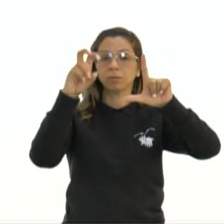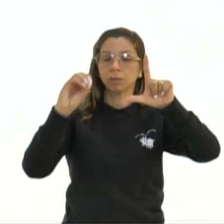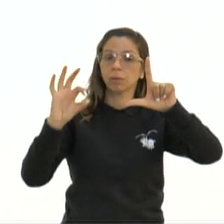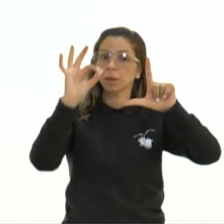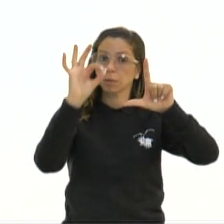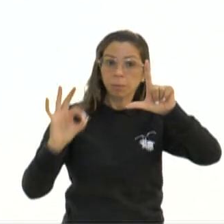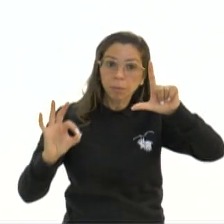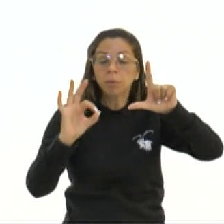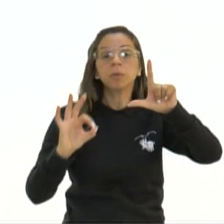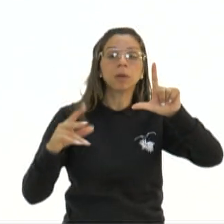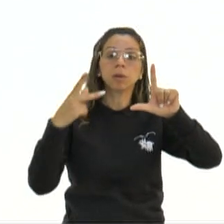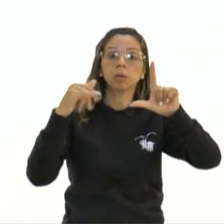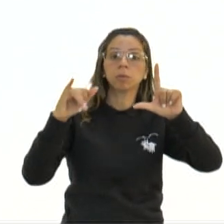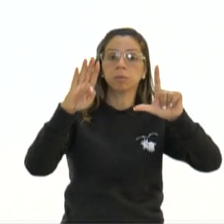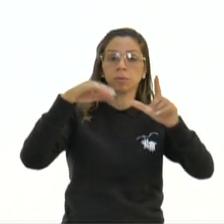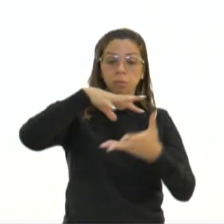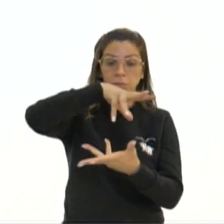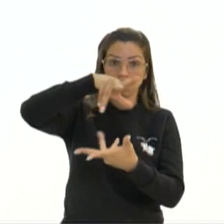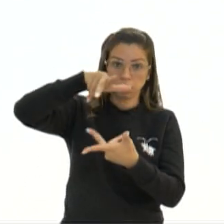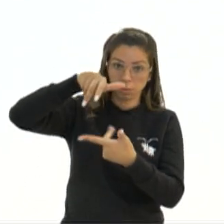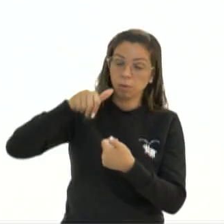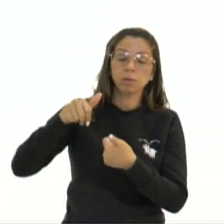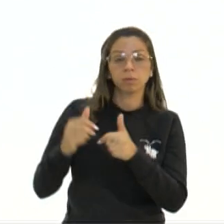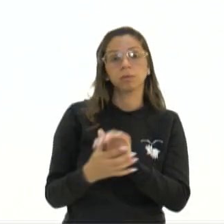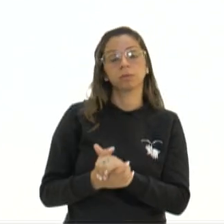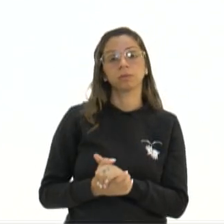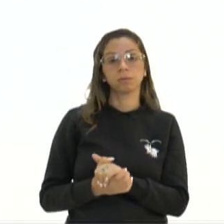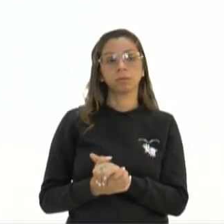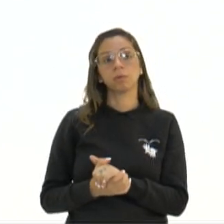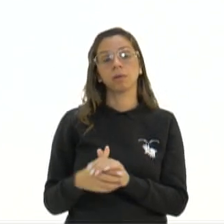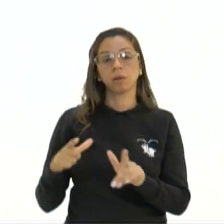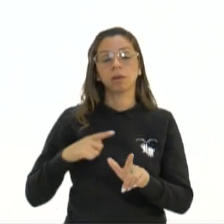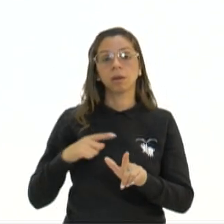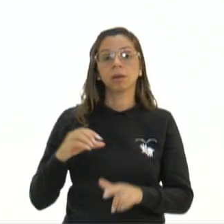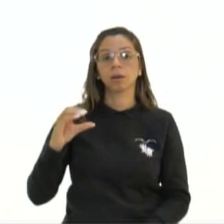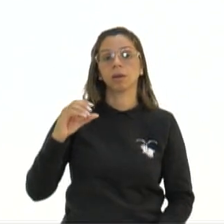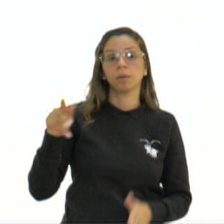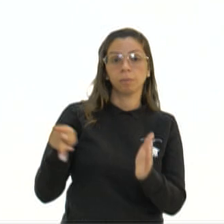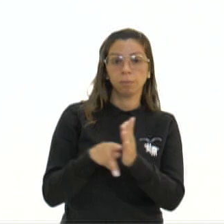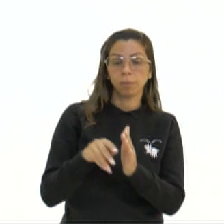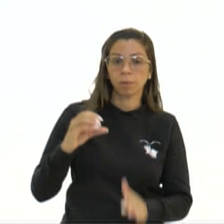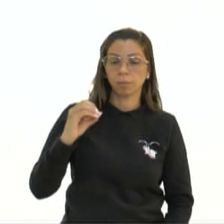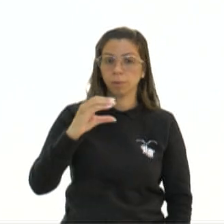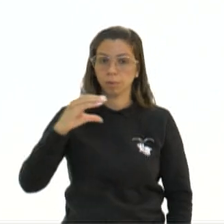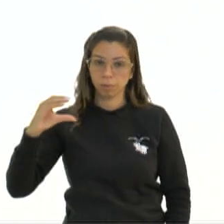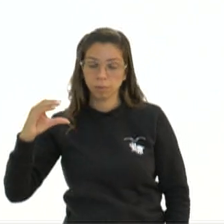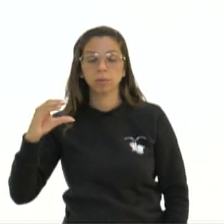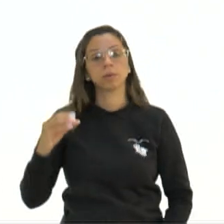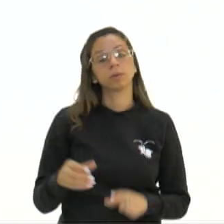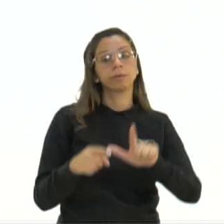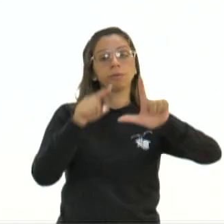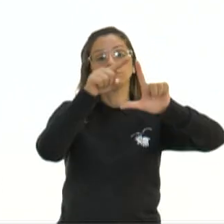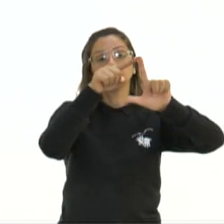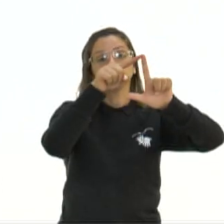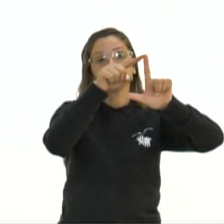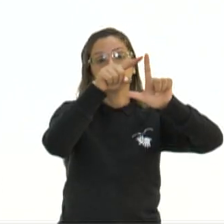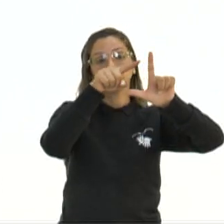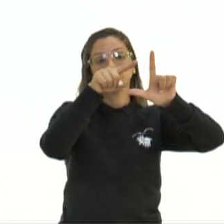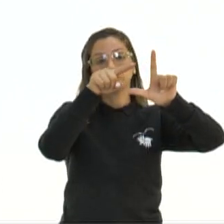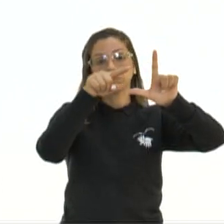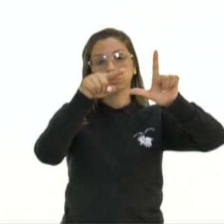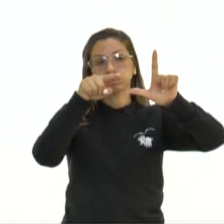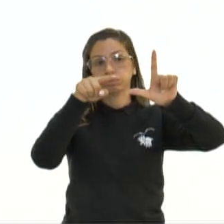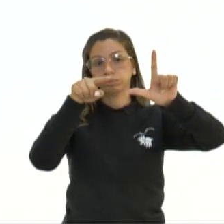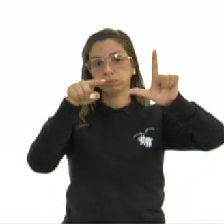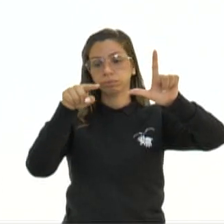PIB mundial era proveniente dos países ocidentais e, ao longo dos anos, veio na contramão